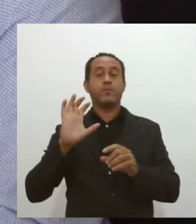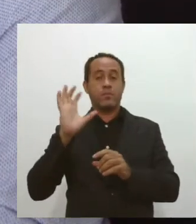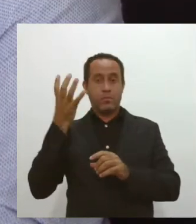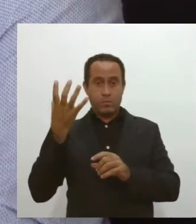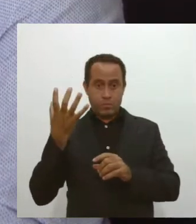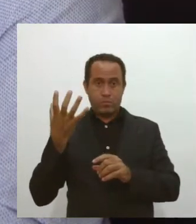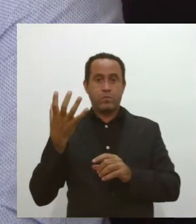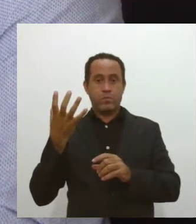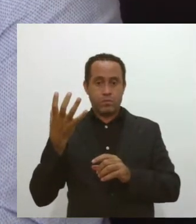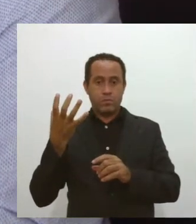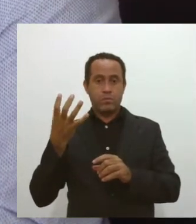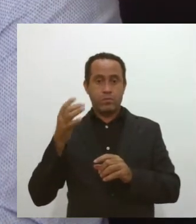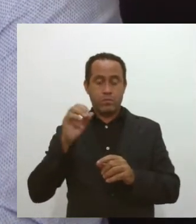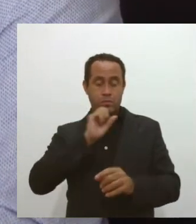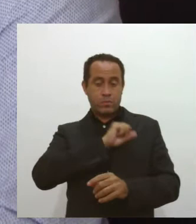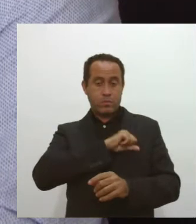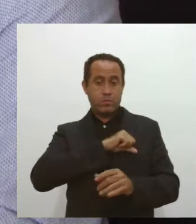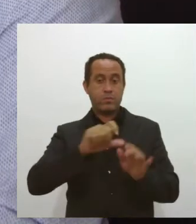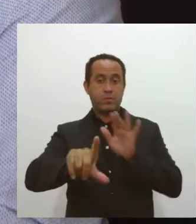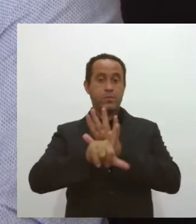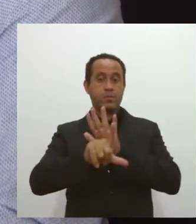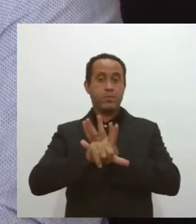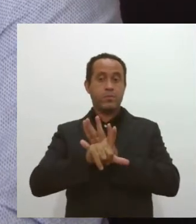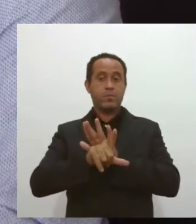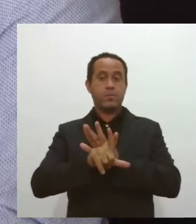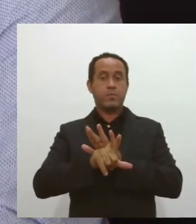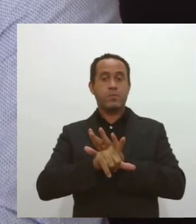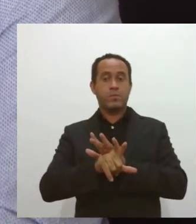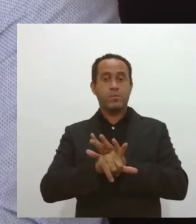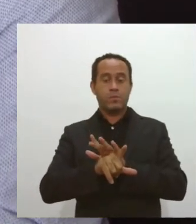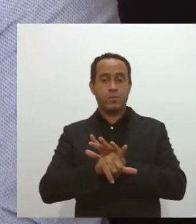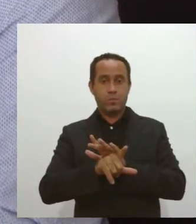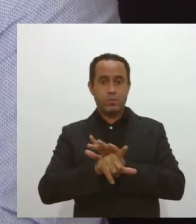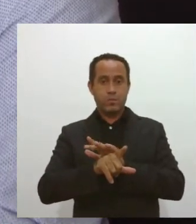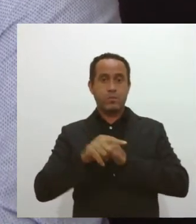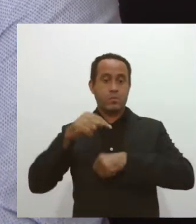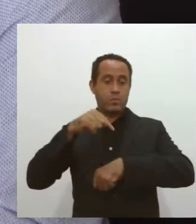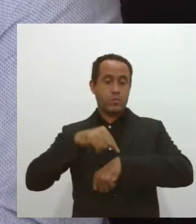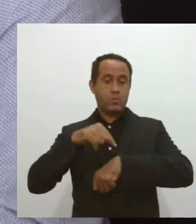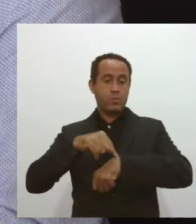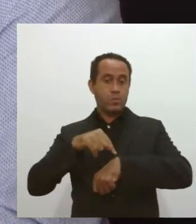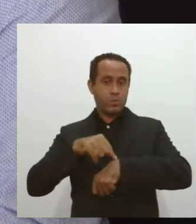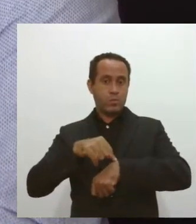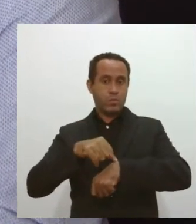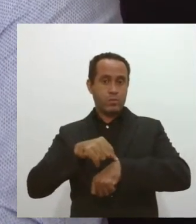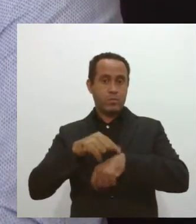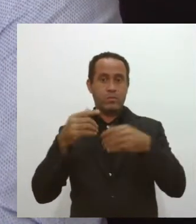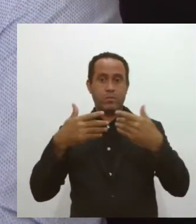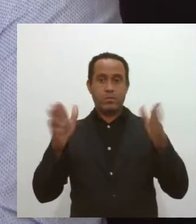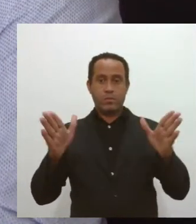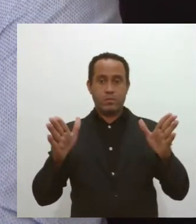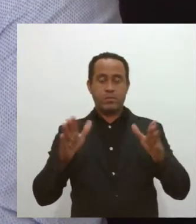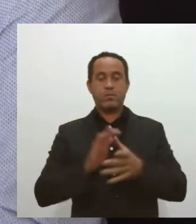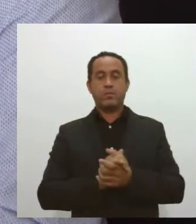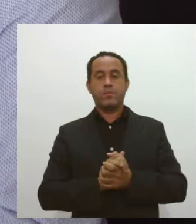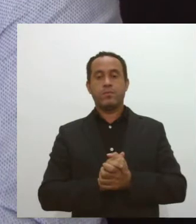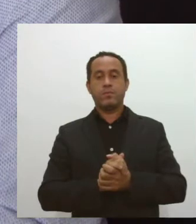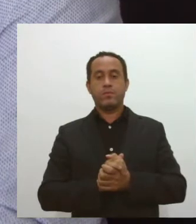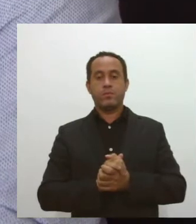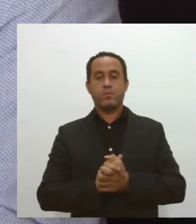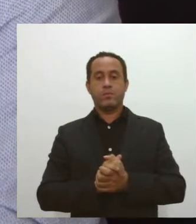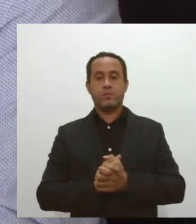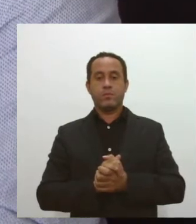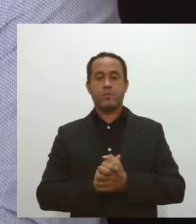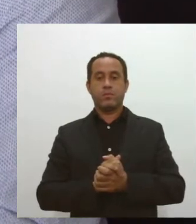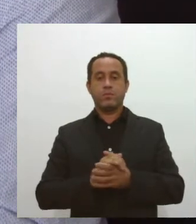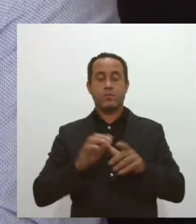já sanções mais duras, como a cassação do alvará de funcionamento e o